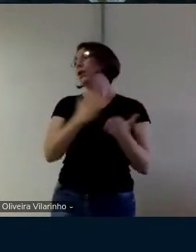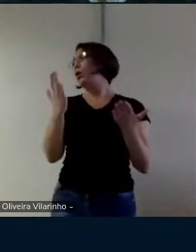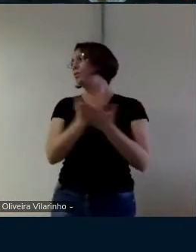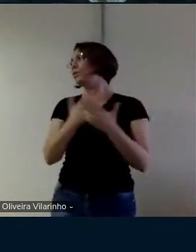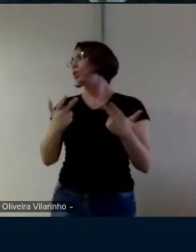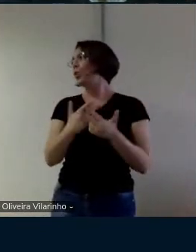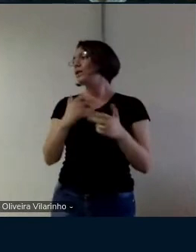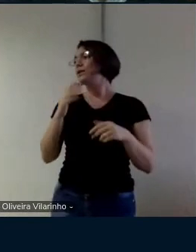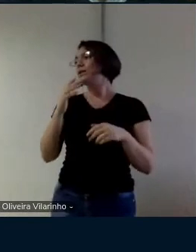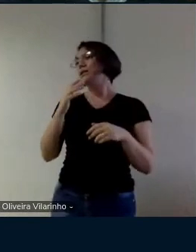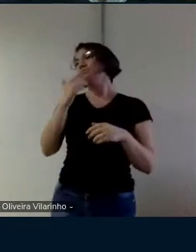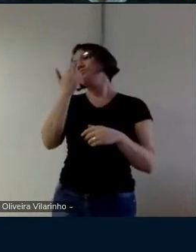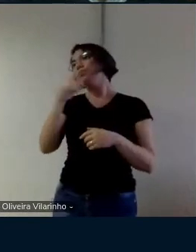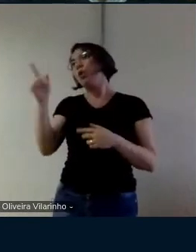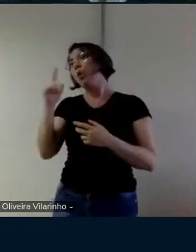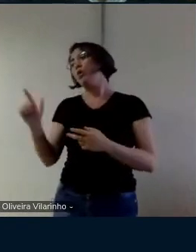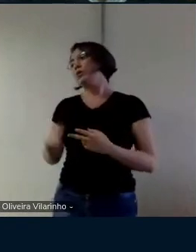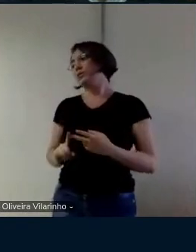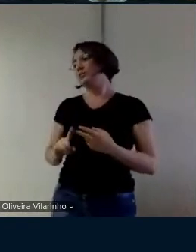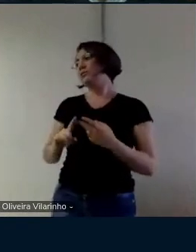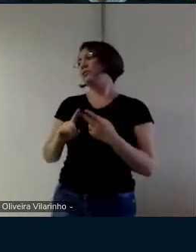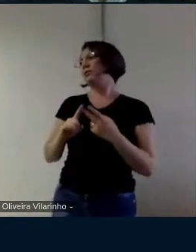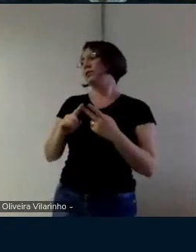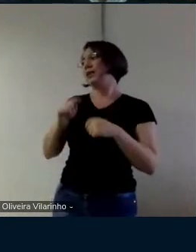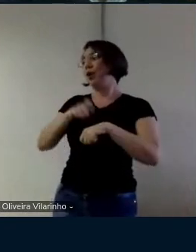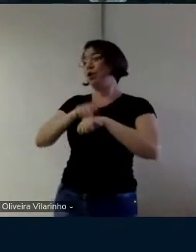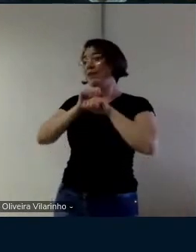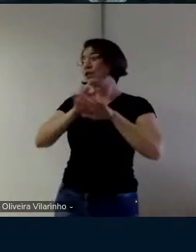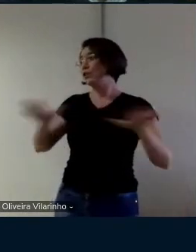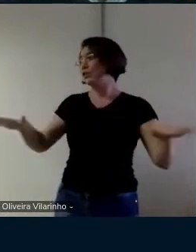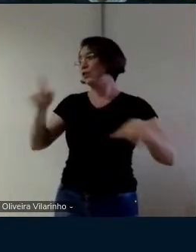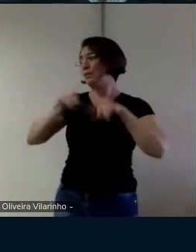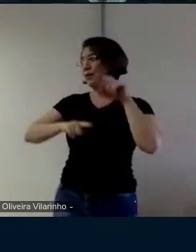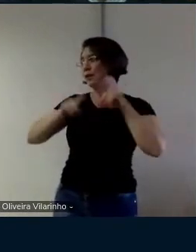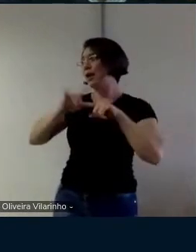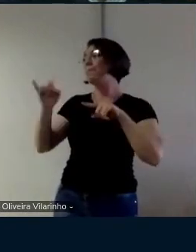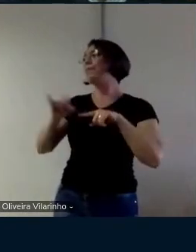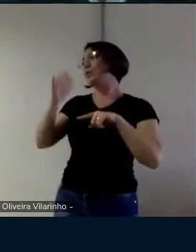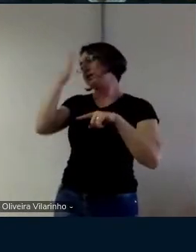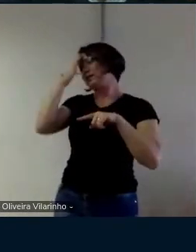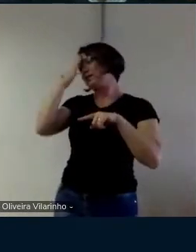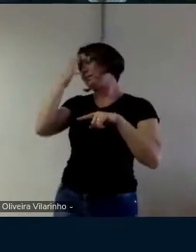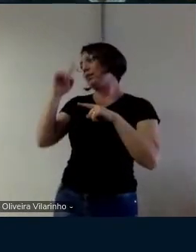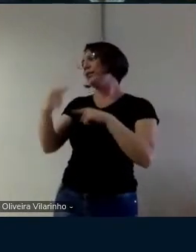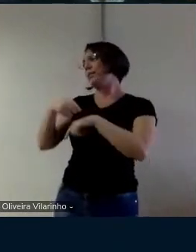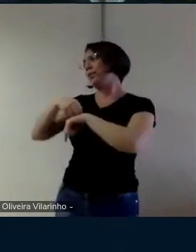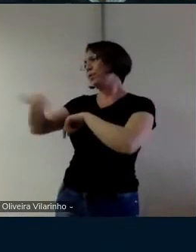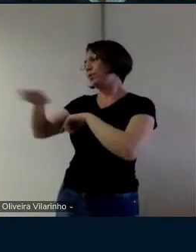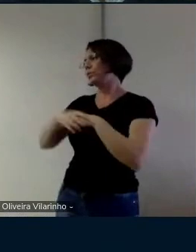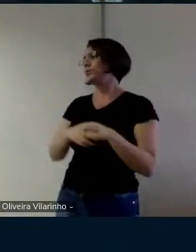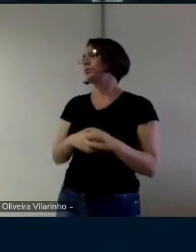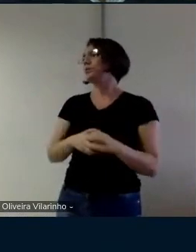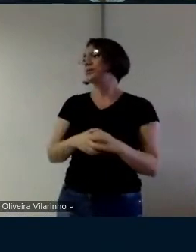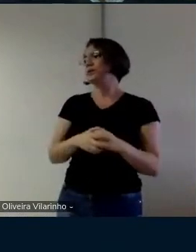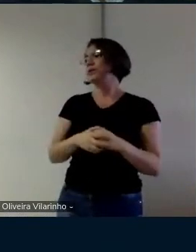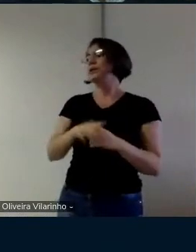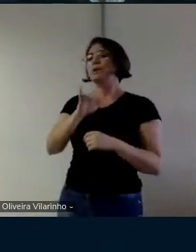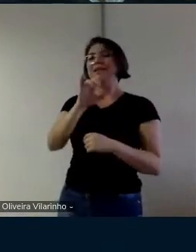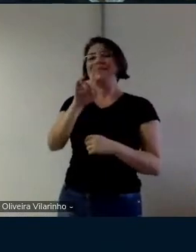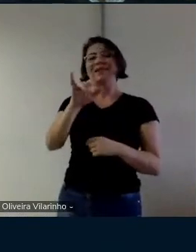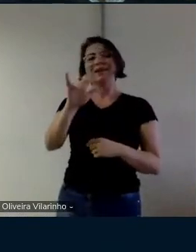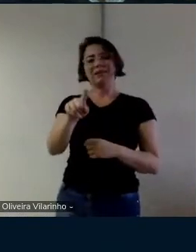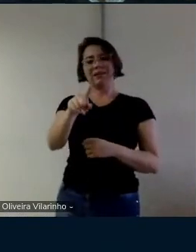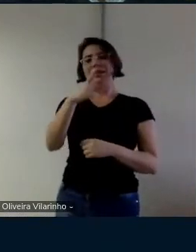de divulgar o material seria bom pra poder passar pro professor eu acho que a ideia fala algumas questões aqui